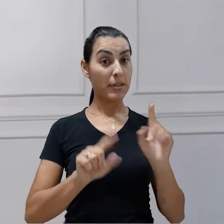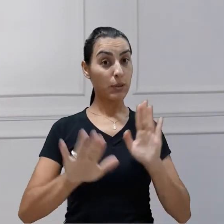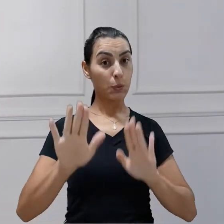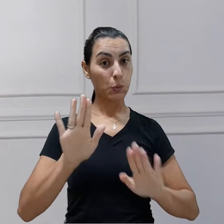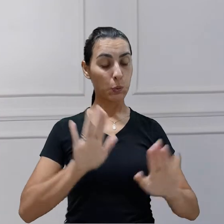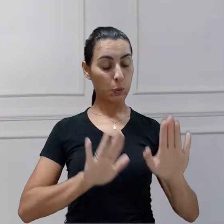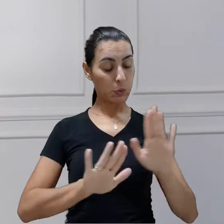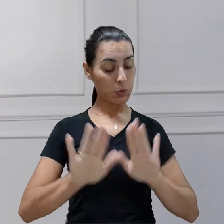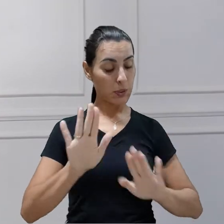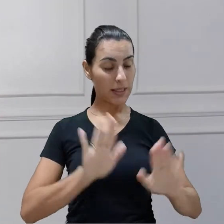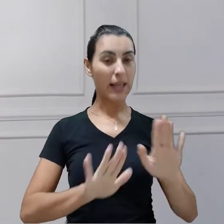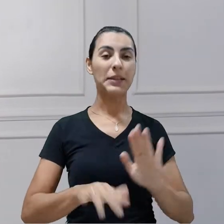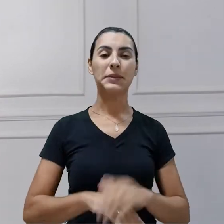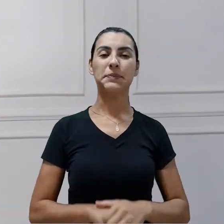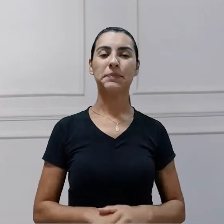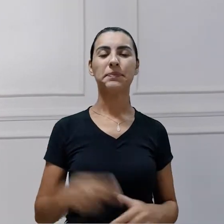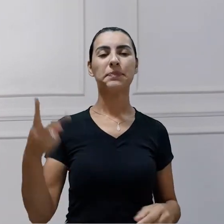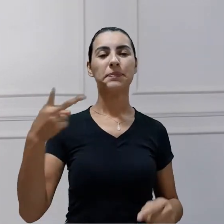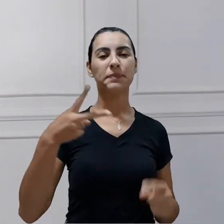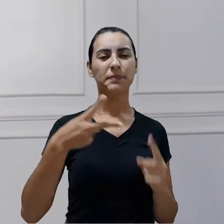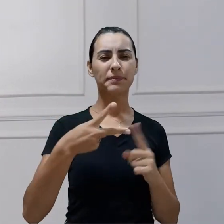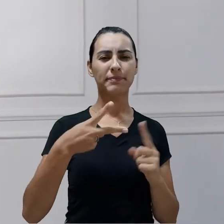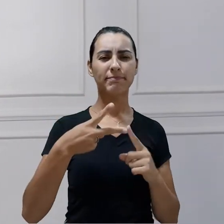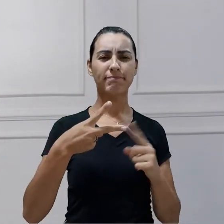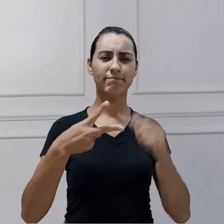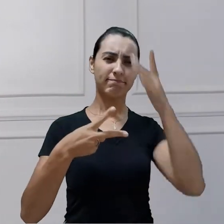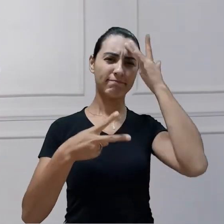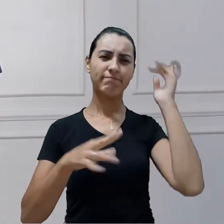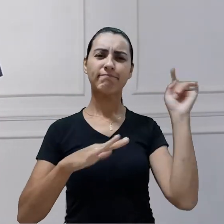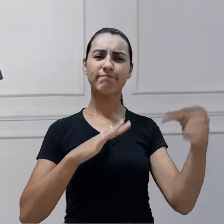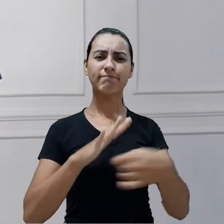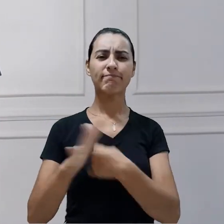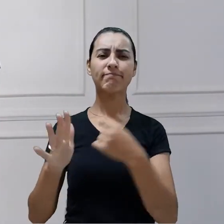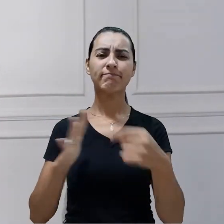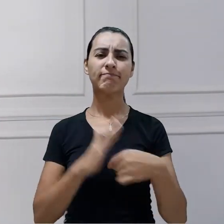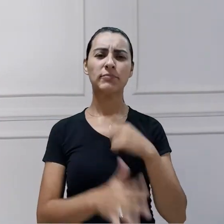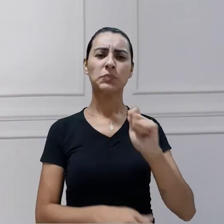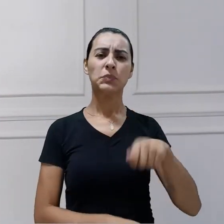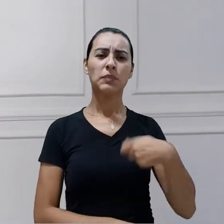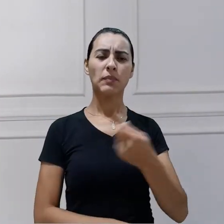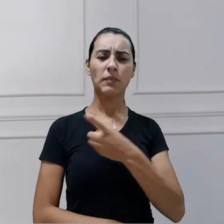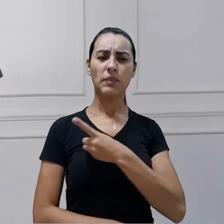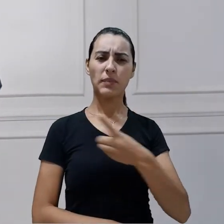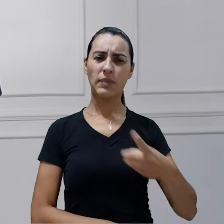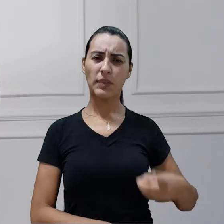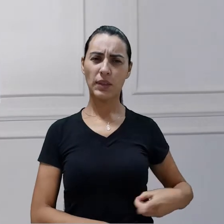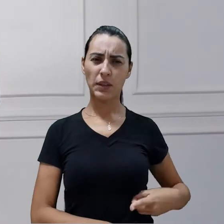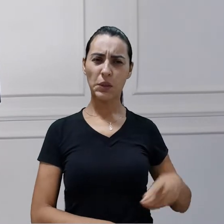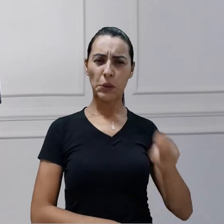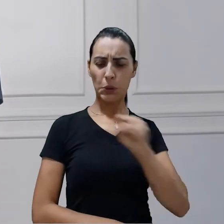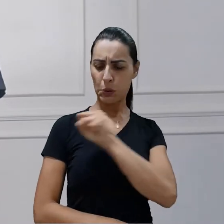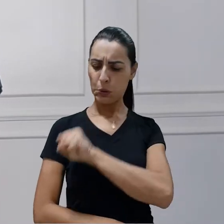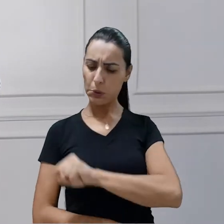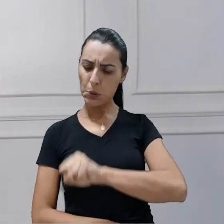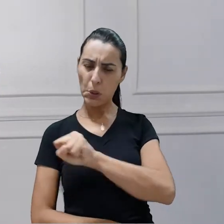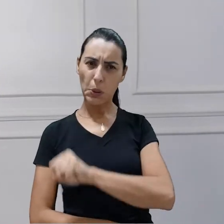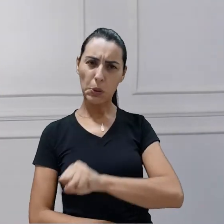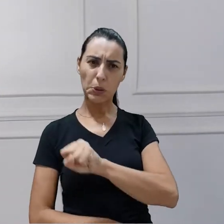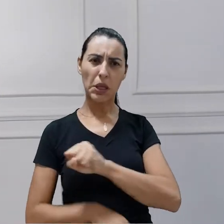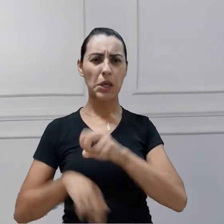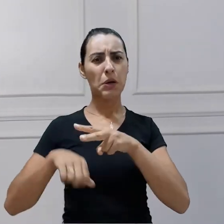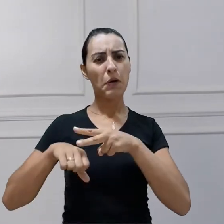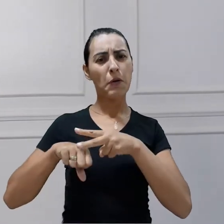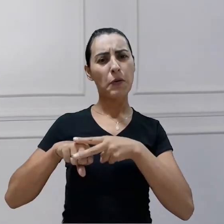certo cuidado. A segunda pergunta que me fizeram é com relação aos diáconos solteiros, diáconos viúvos,